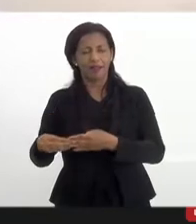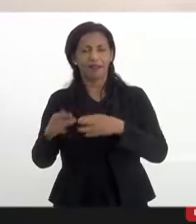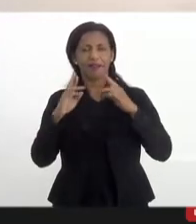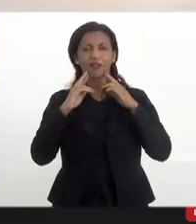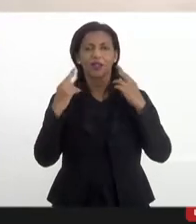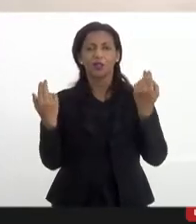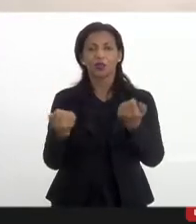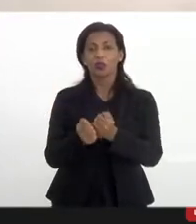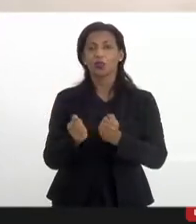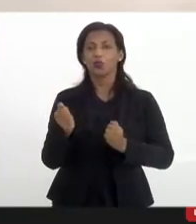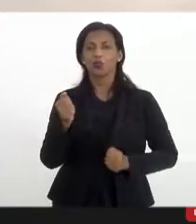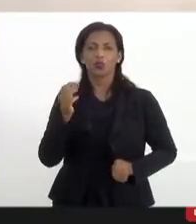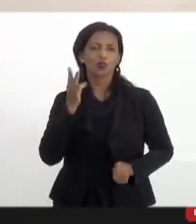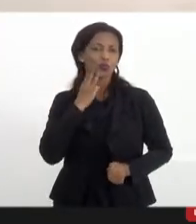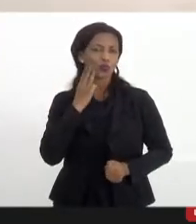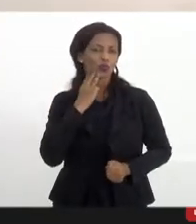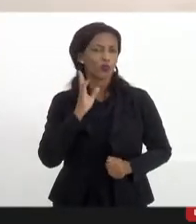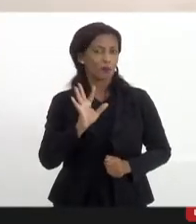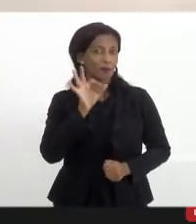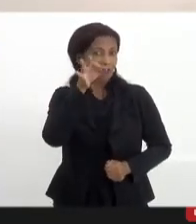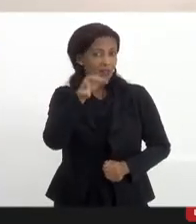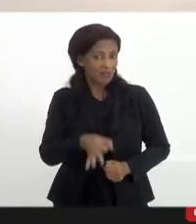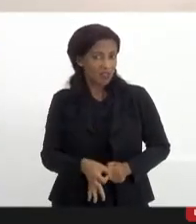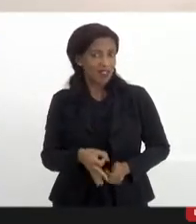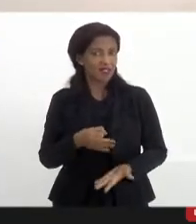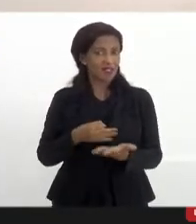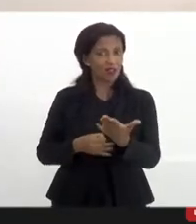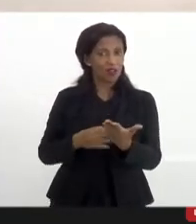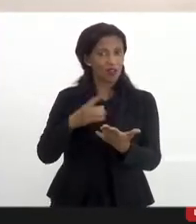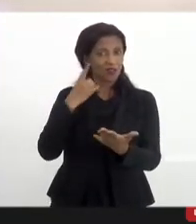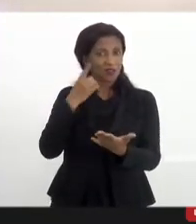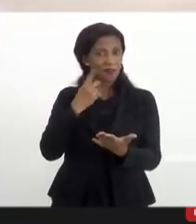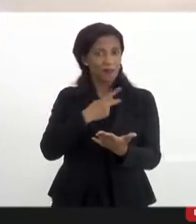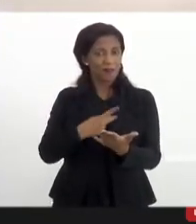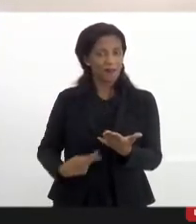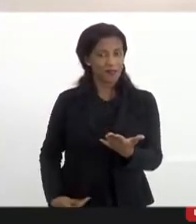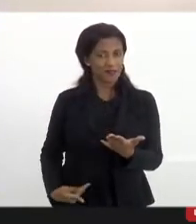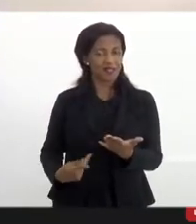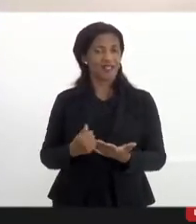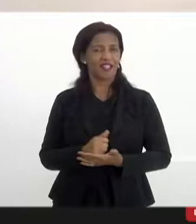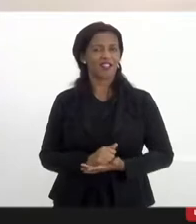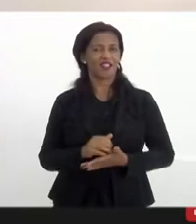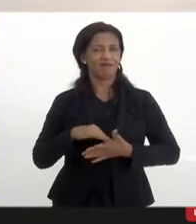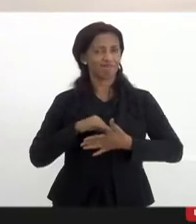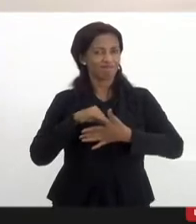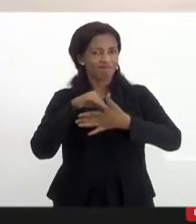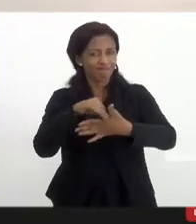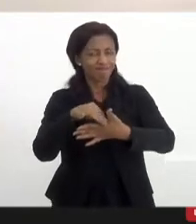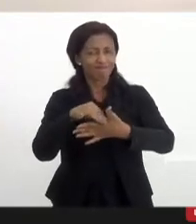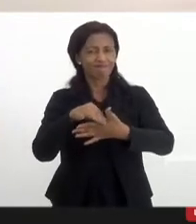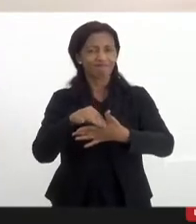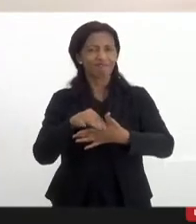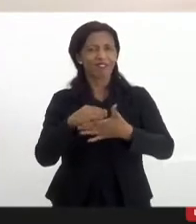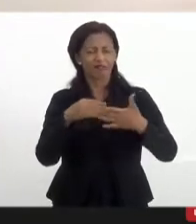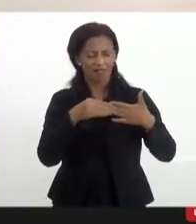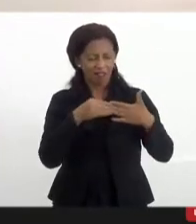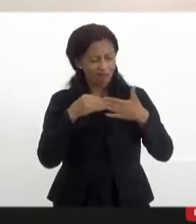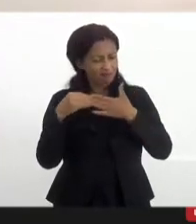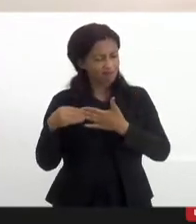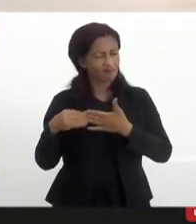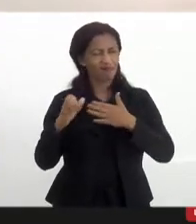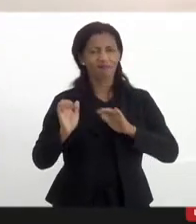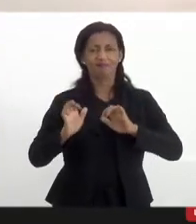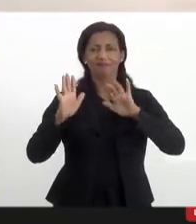à Valdeque, mas tenho certeza também que o nosso deputado presidente da frente fará aqui um processo de condução